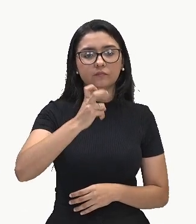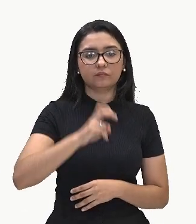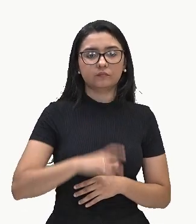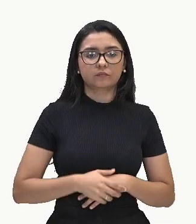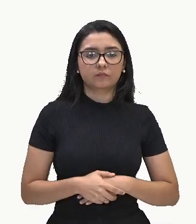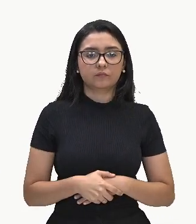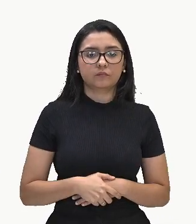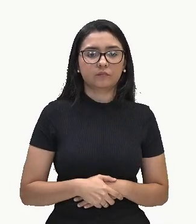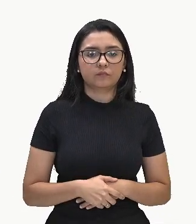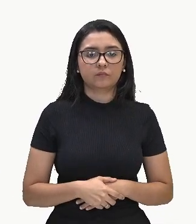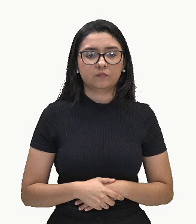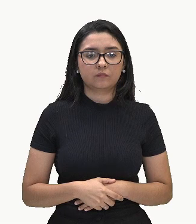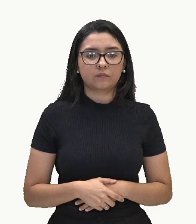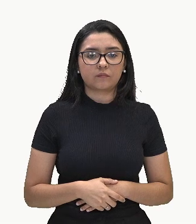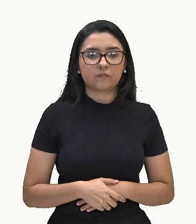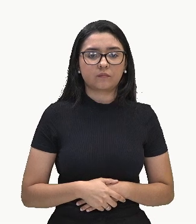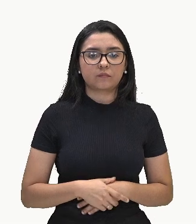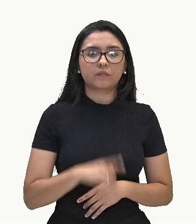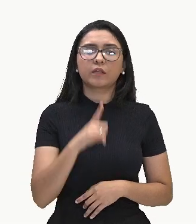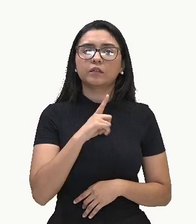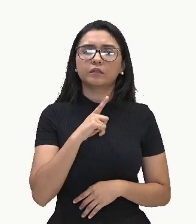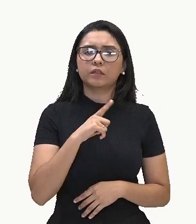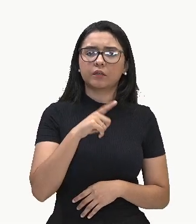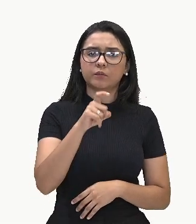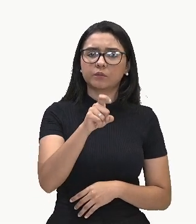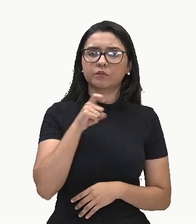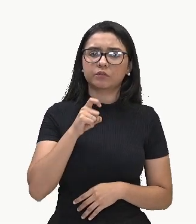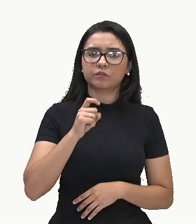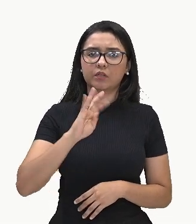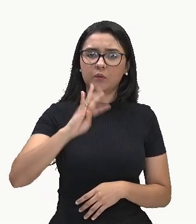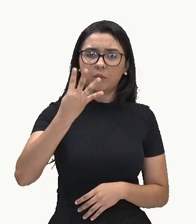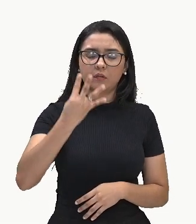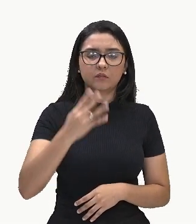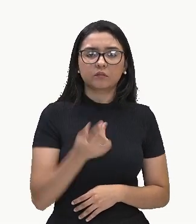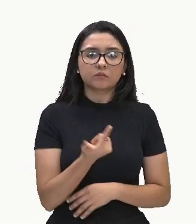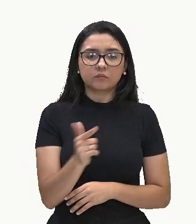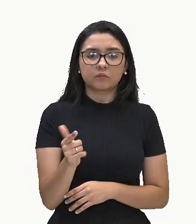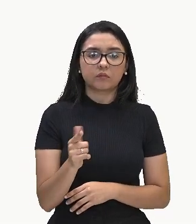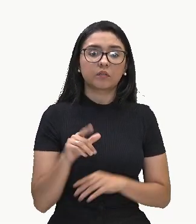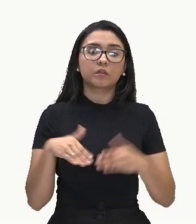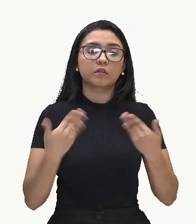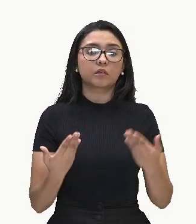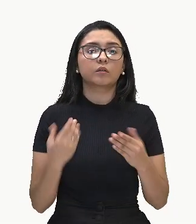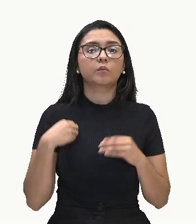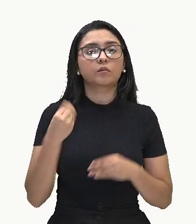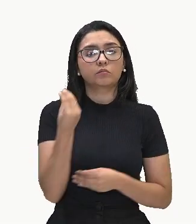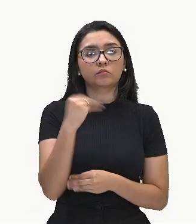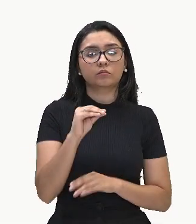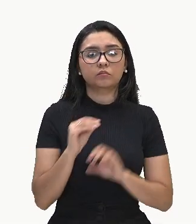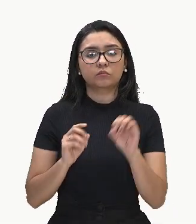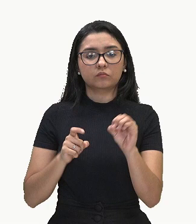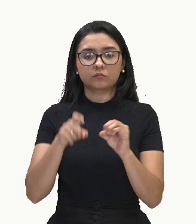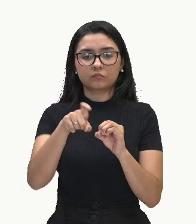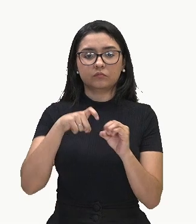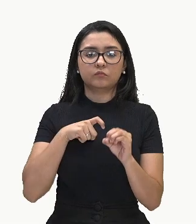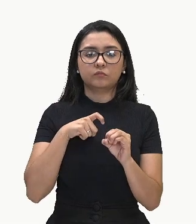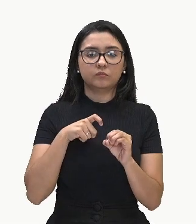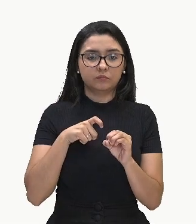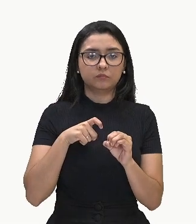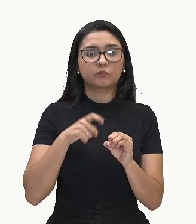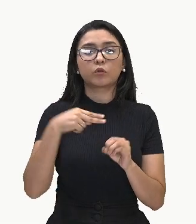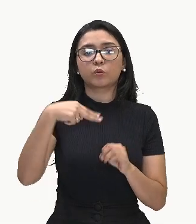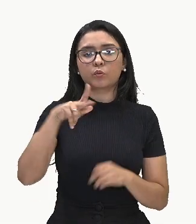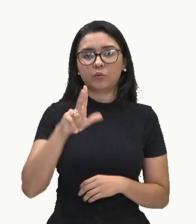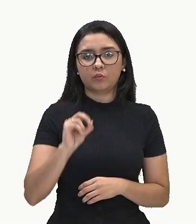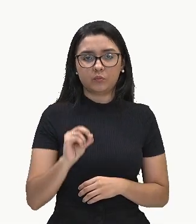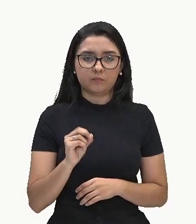Tem o X elevado à quinta? Não. Então, eu vou completar ele com o coeficiente nulo.